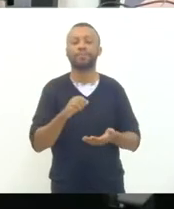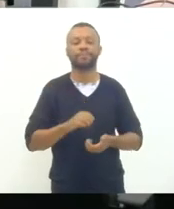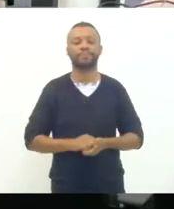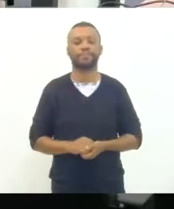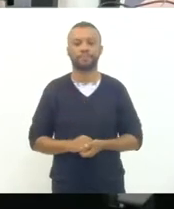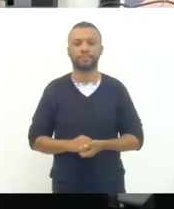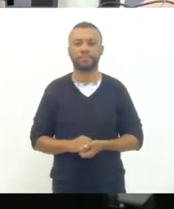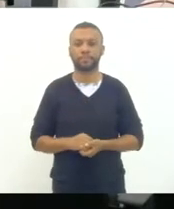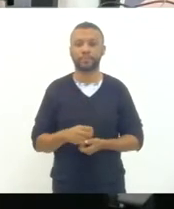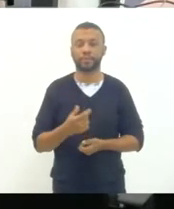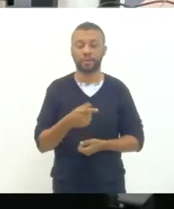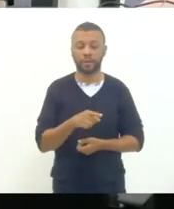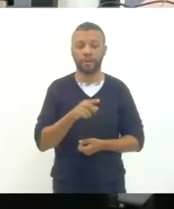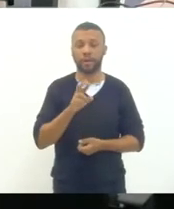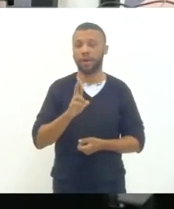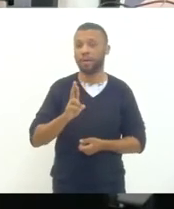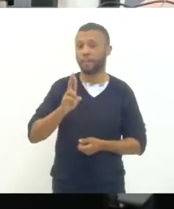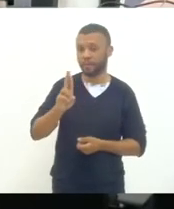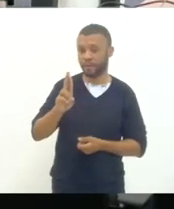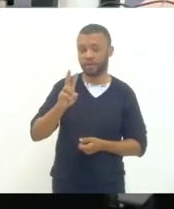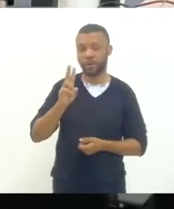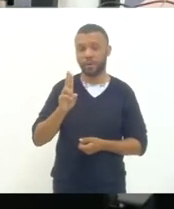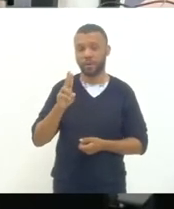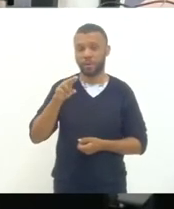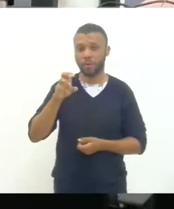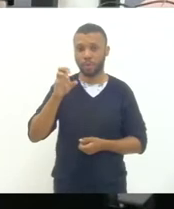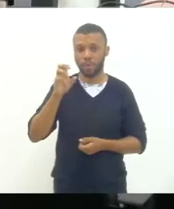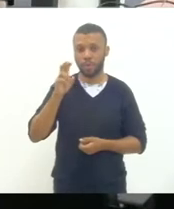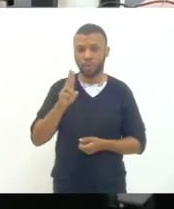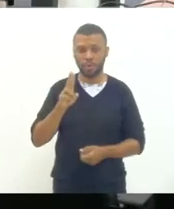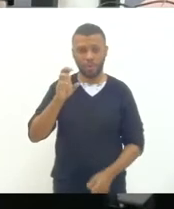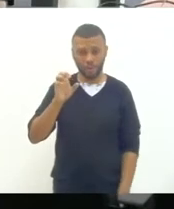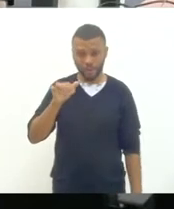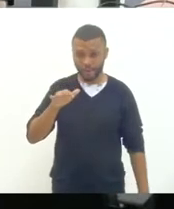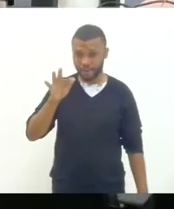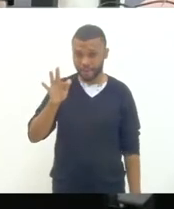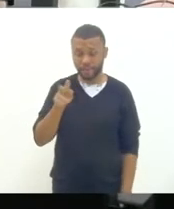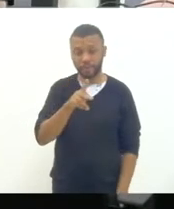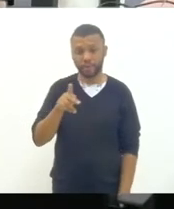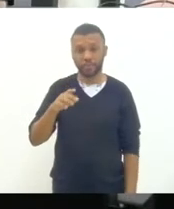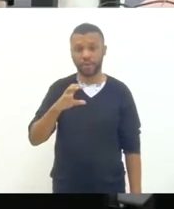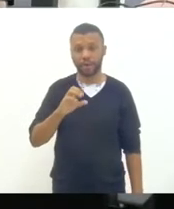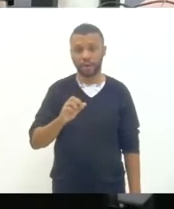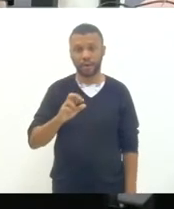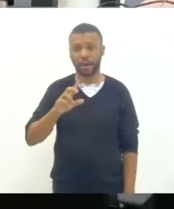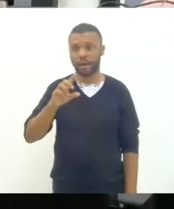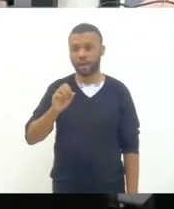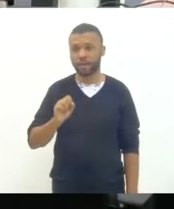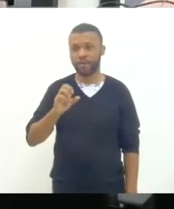o representante da DOENF o professor Carlos Eduardo bom dia Carlos